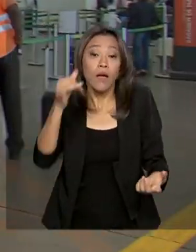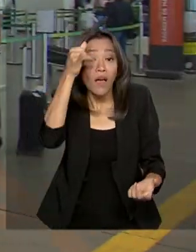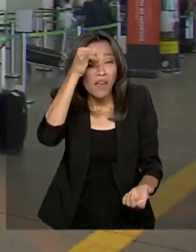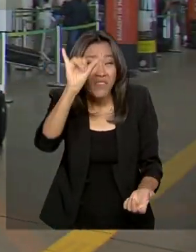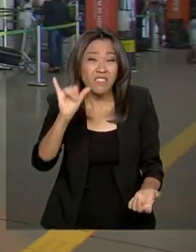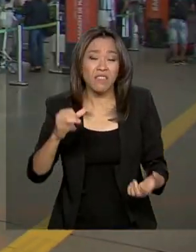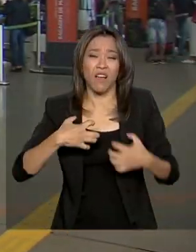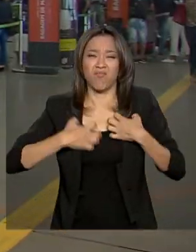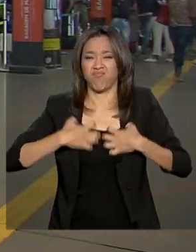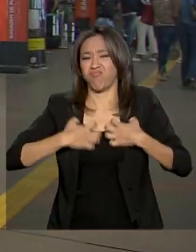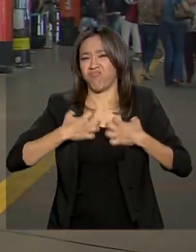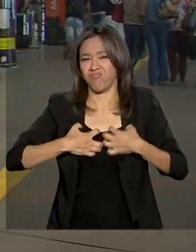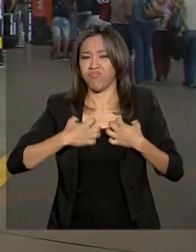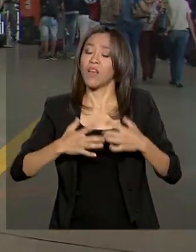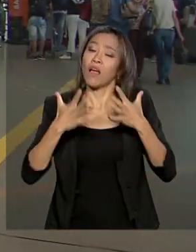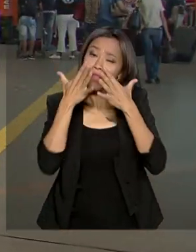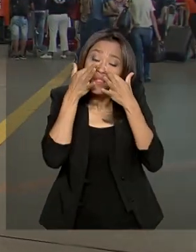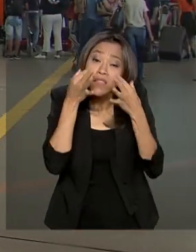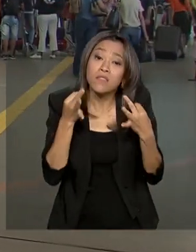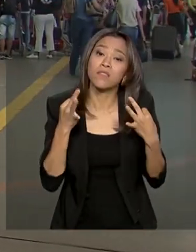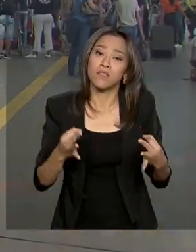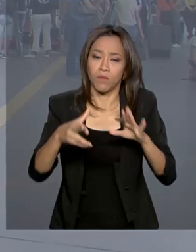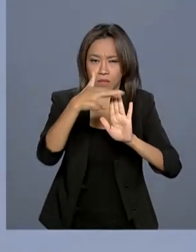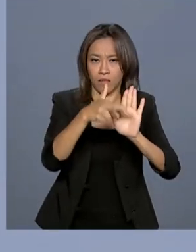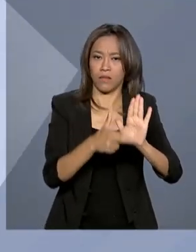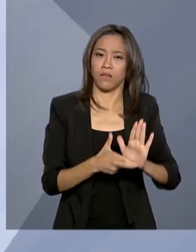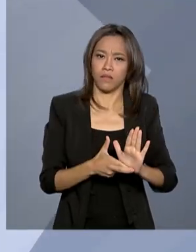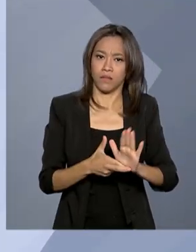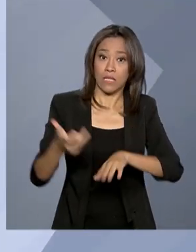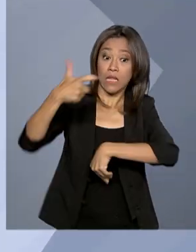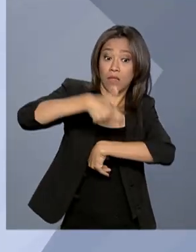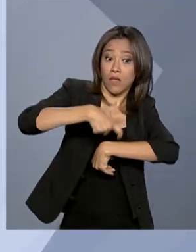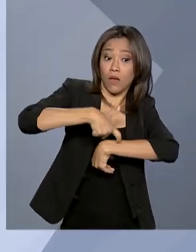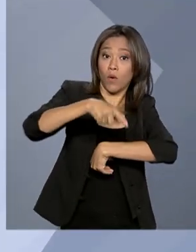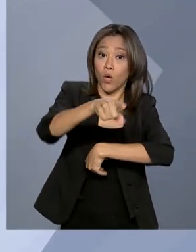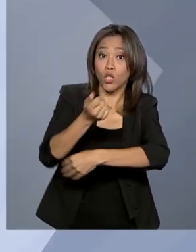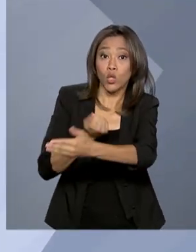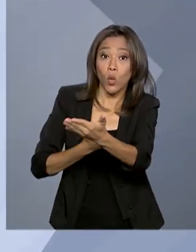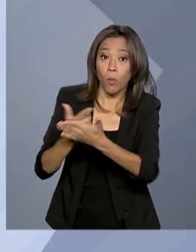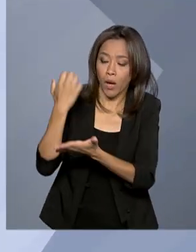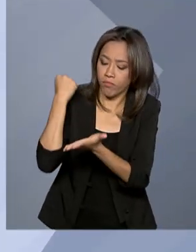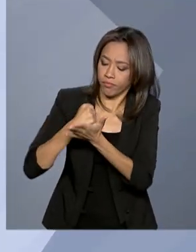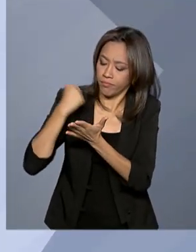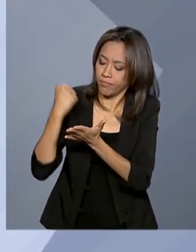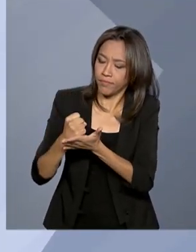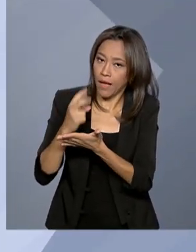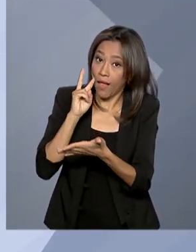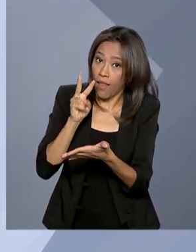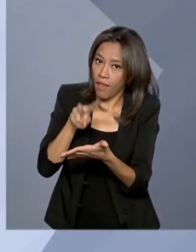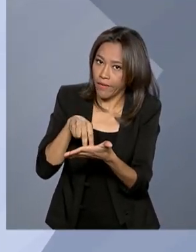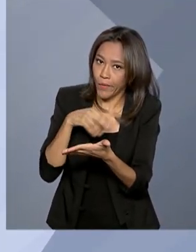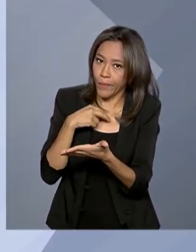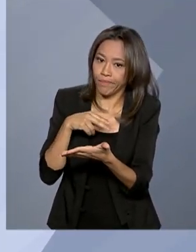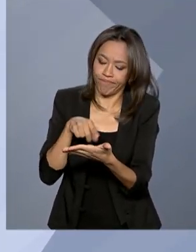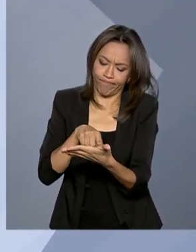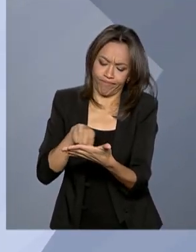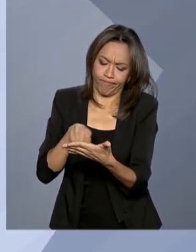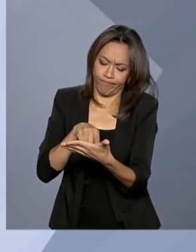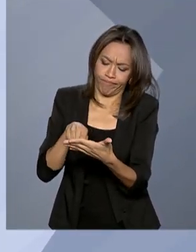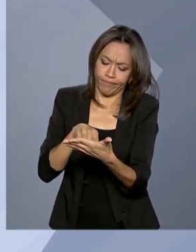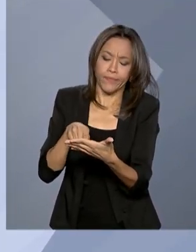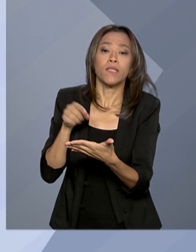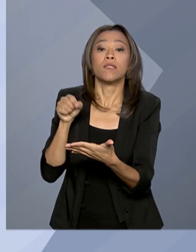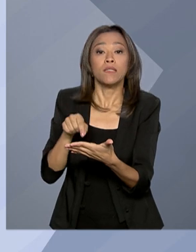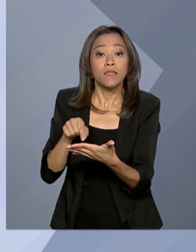o desgaste, é melhor ficar atento às regras. Na hora de comprar a passagem, leia o contrato. A franquia de